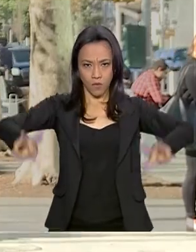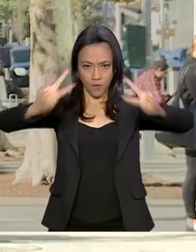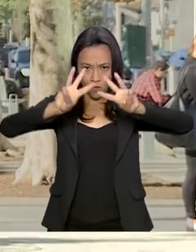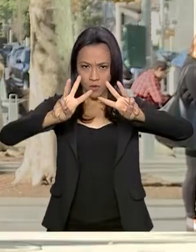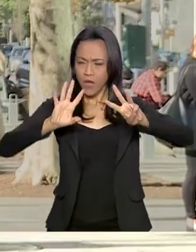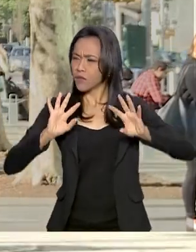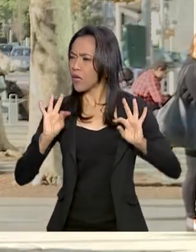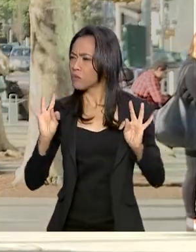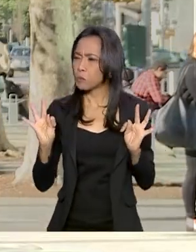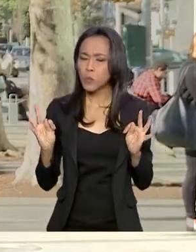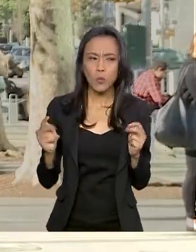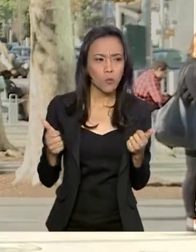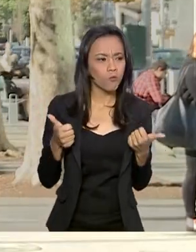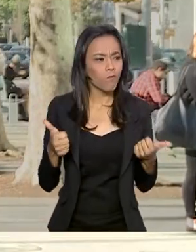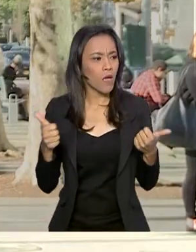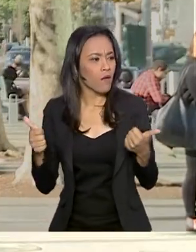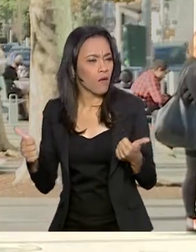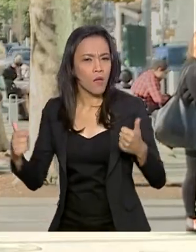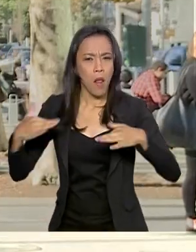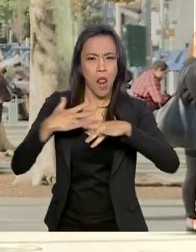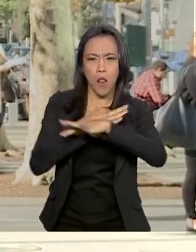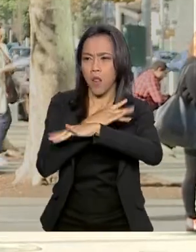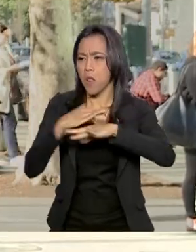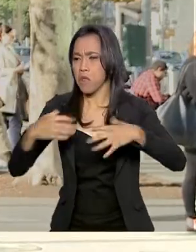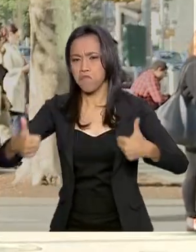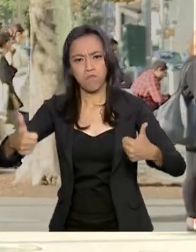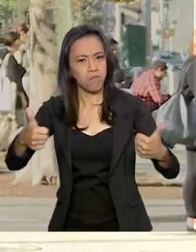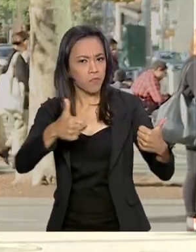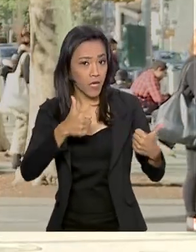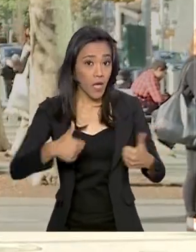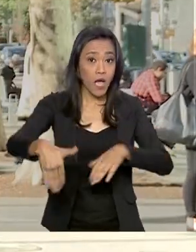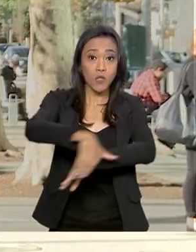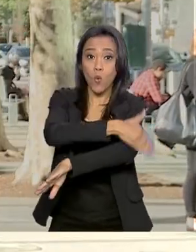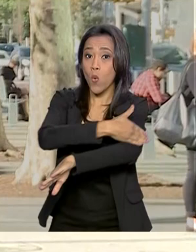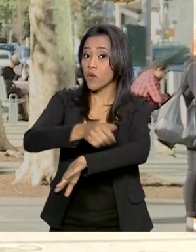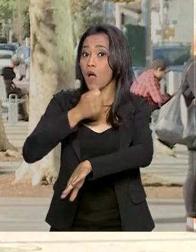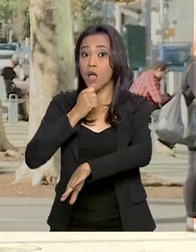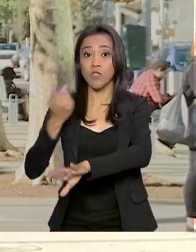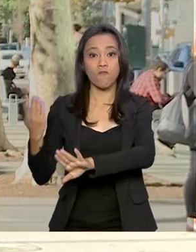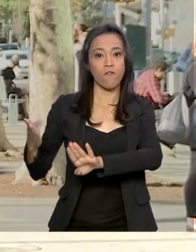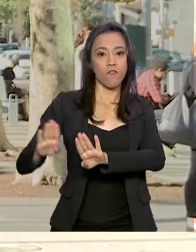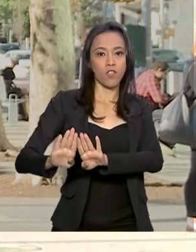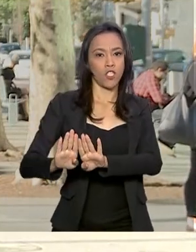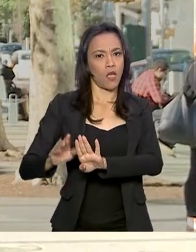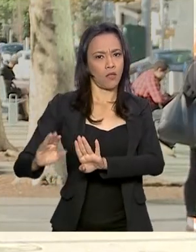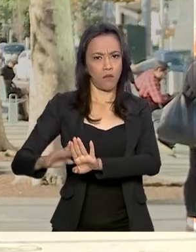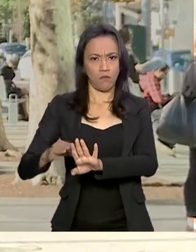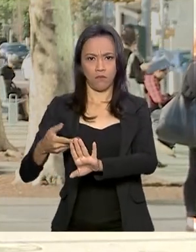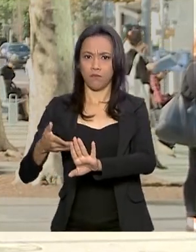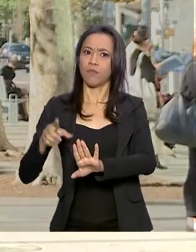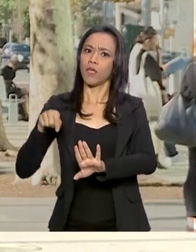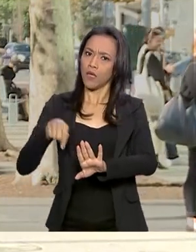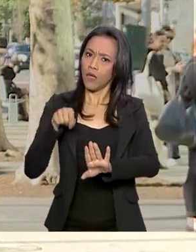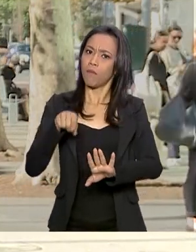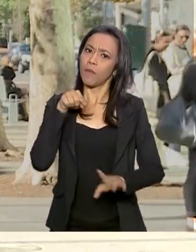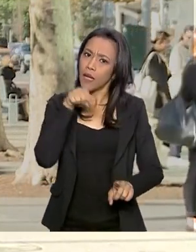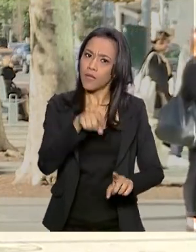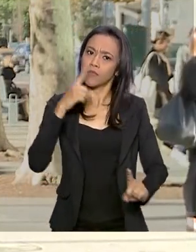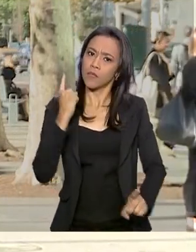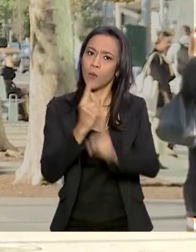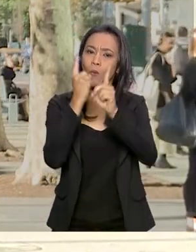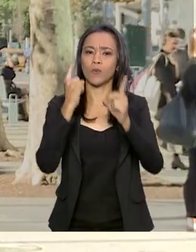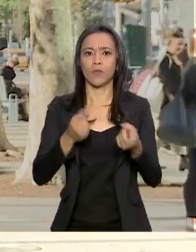aqui está tudo tranquilo, a movimentação está bem tranquila, as ruas ainda não foram fechadas para esse encontro que ocorre durante